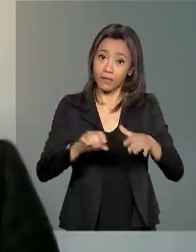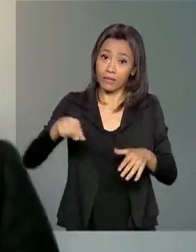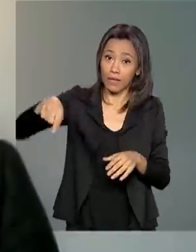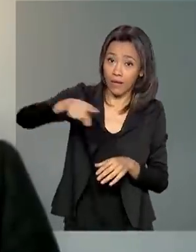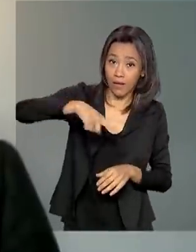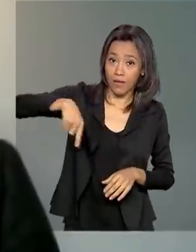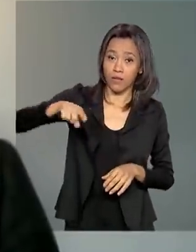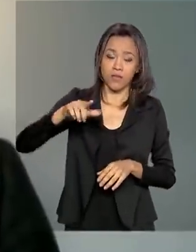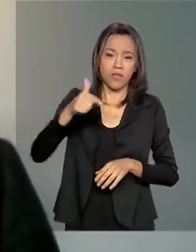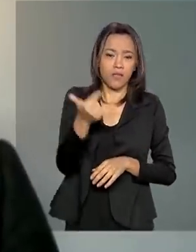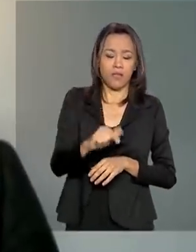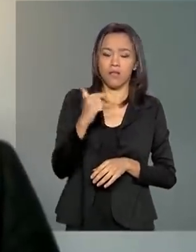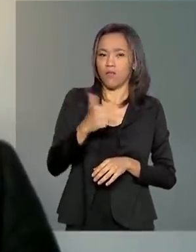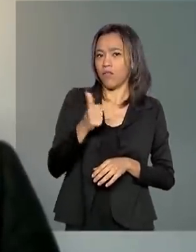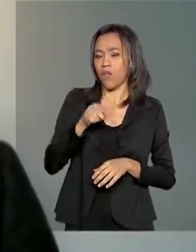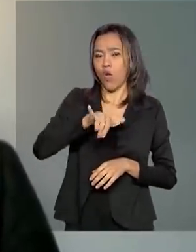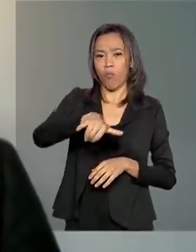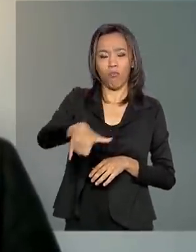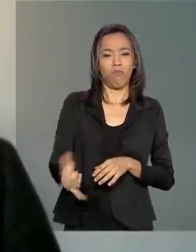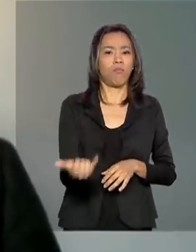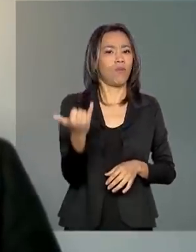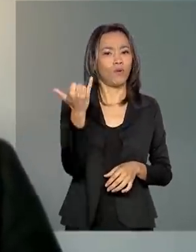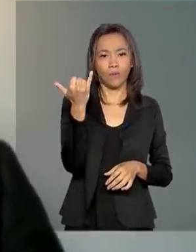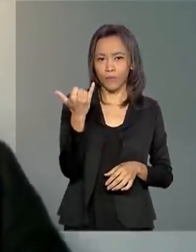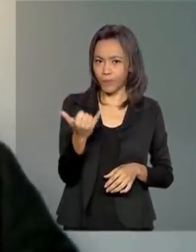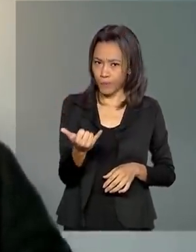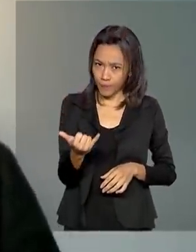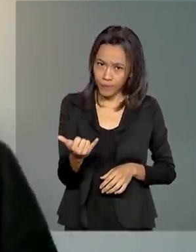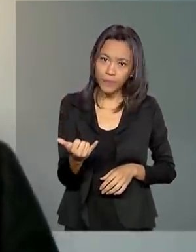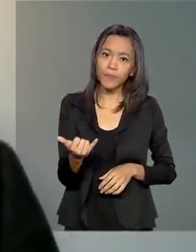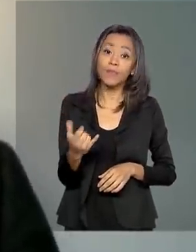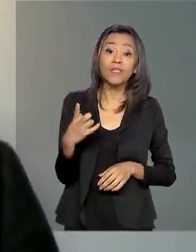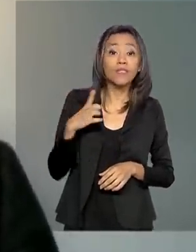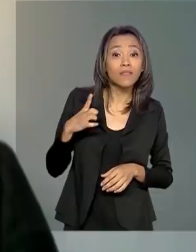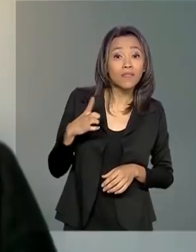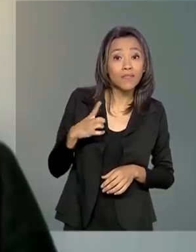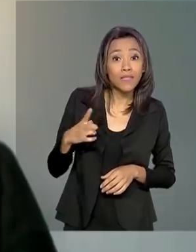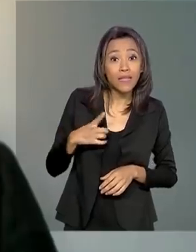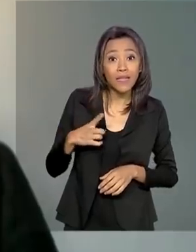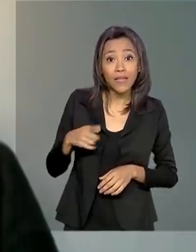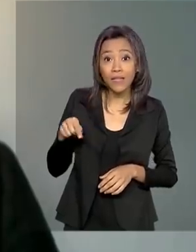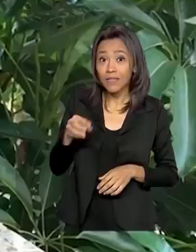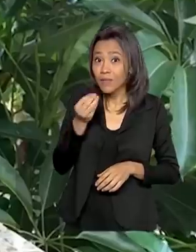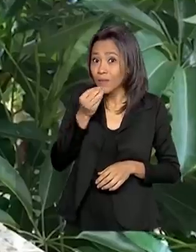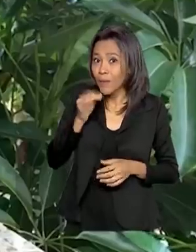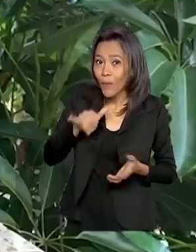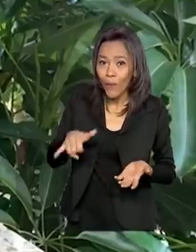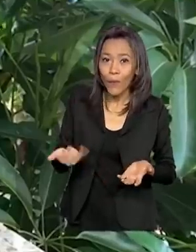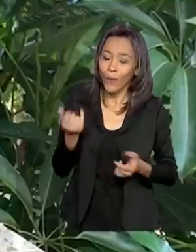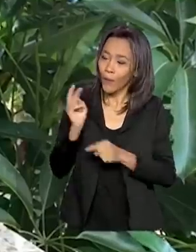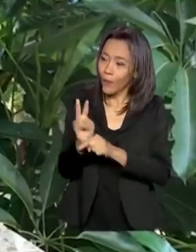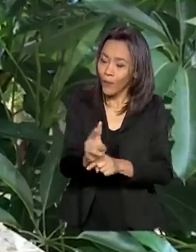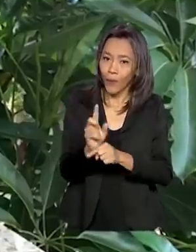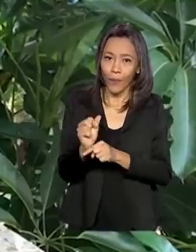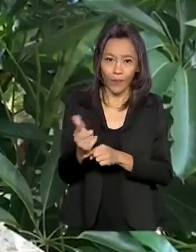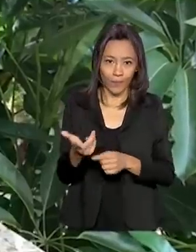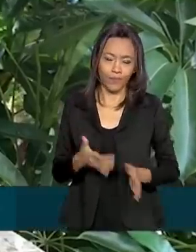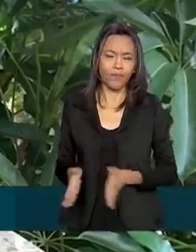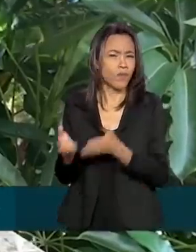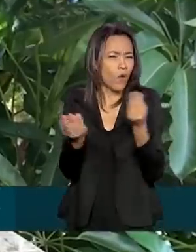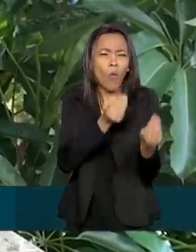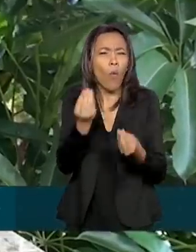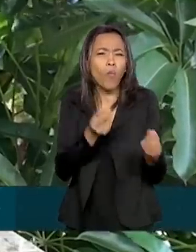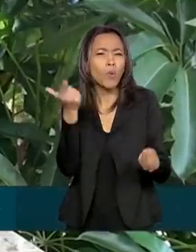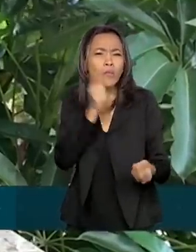oportunidade de ter essa oferta ultimamente. Para ter uma linha de crédito,